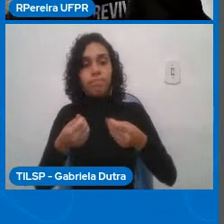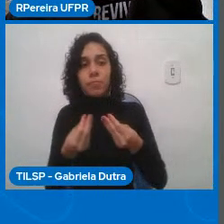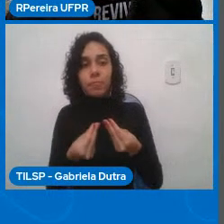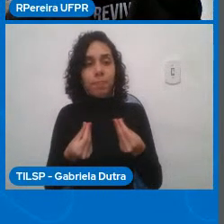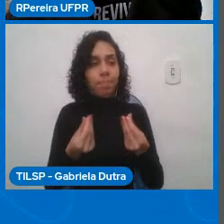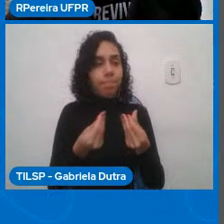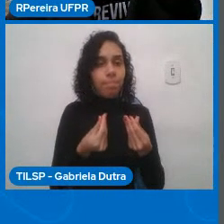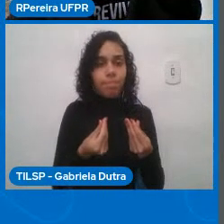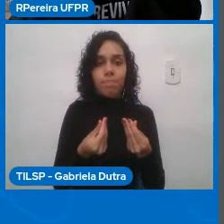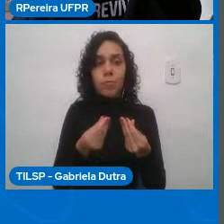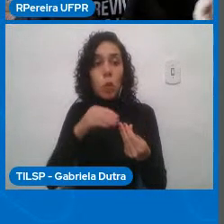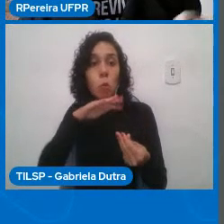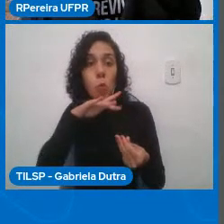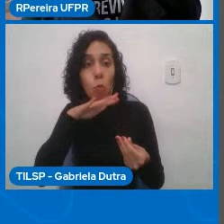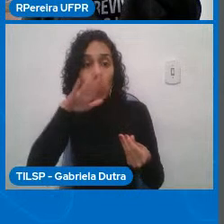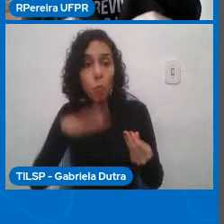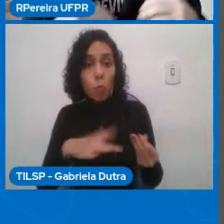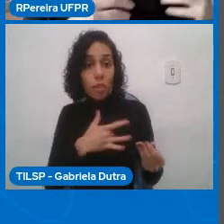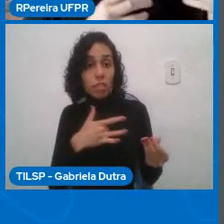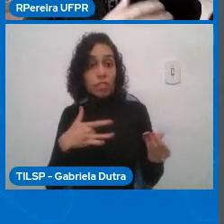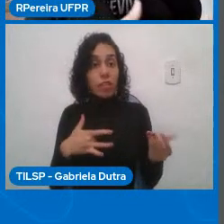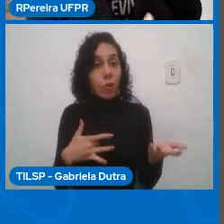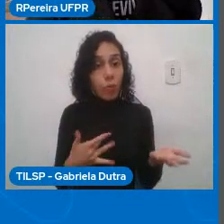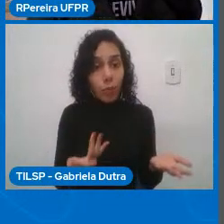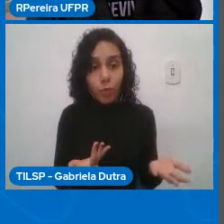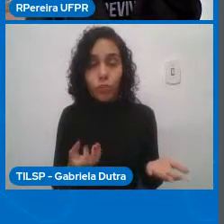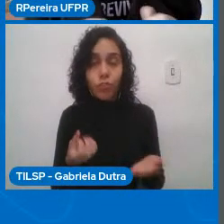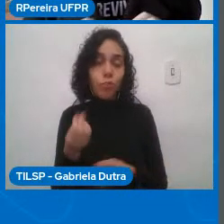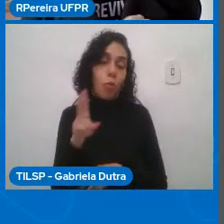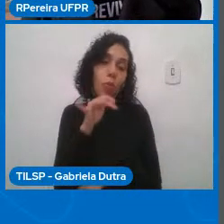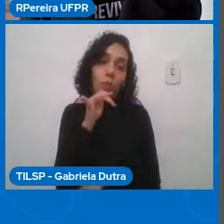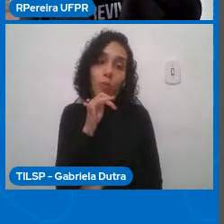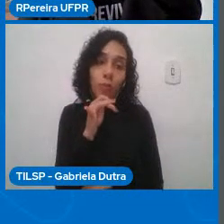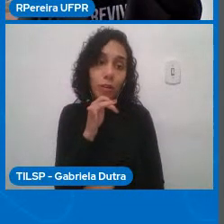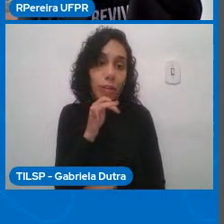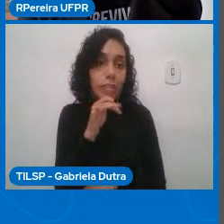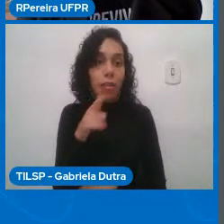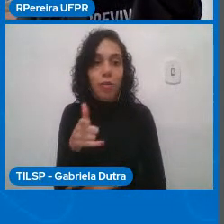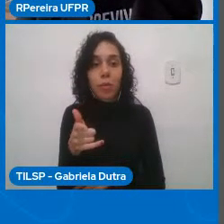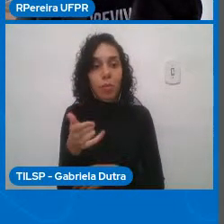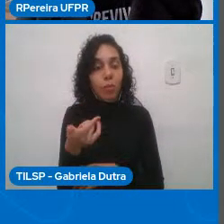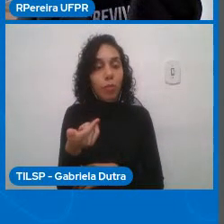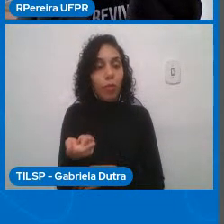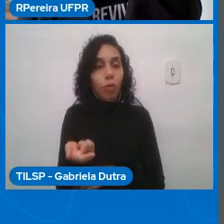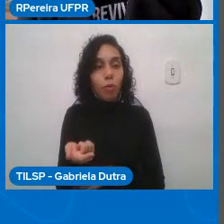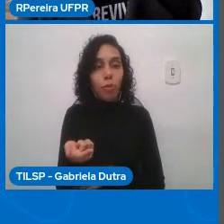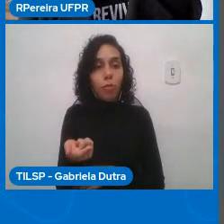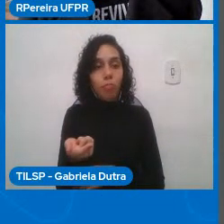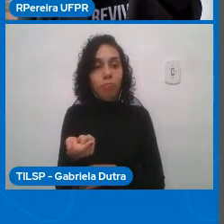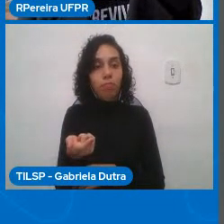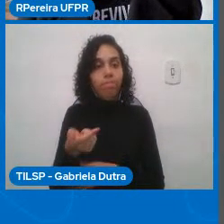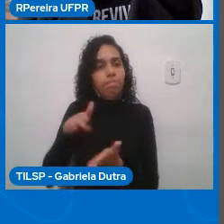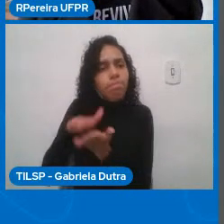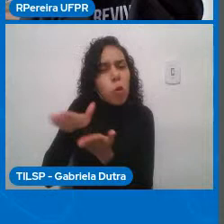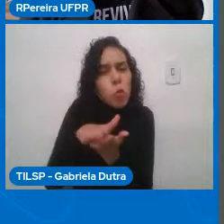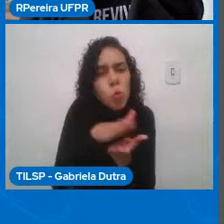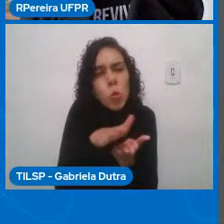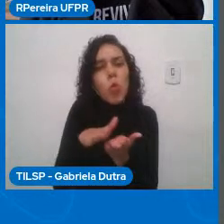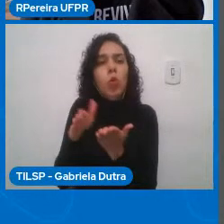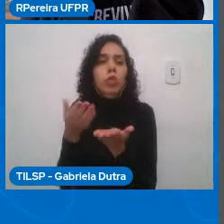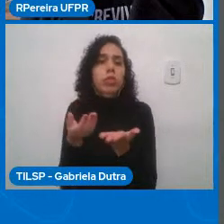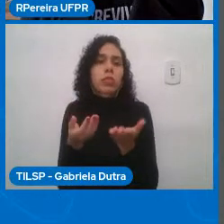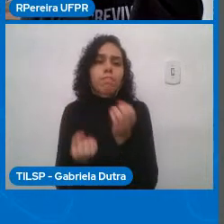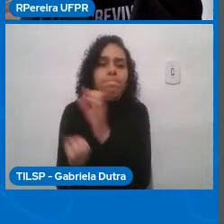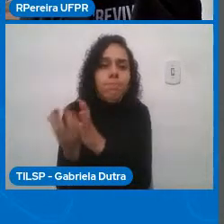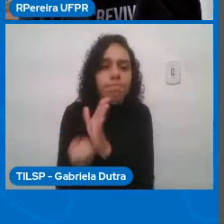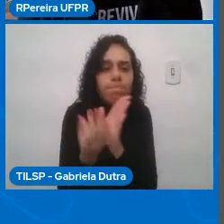desenvolvida em larga escala, que ela não tem uma condição de descarte adequado, aí a coisa começa a mudar de